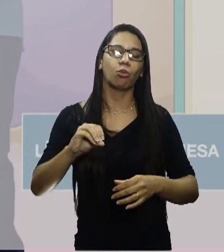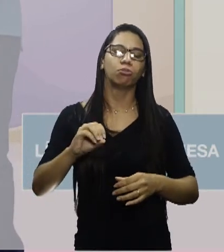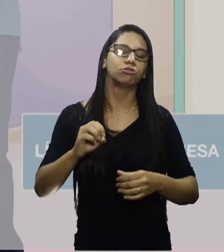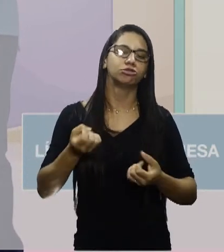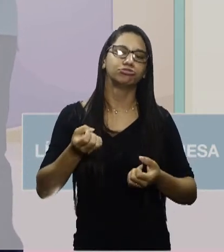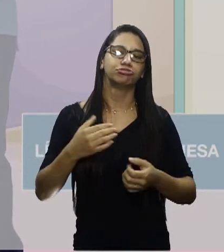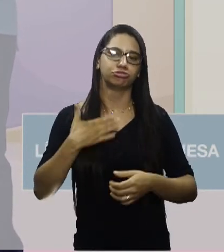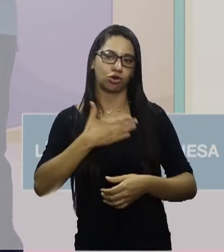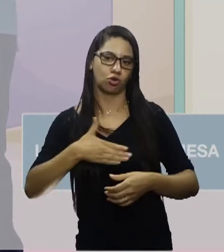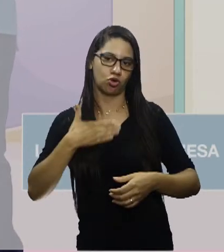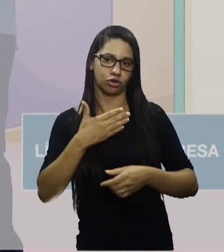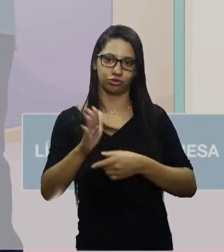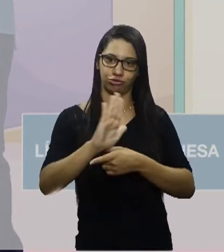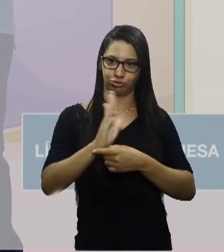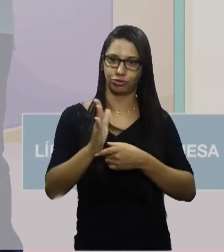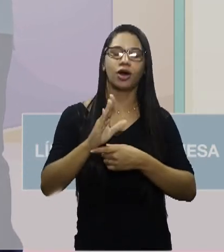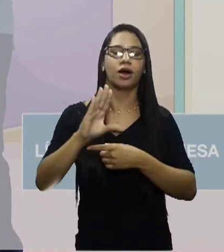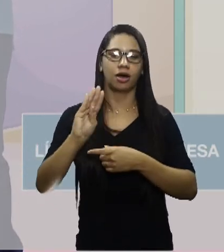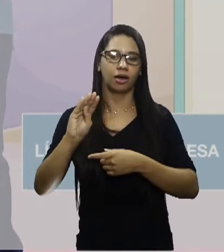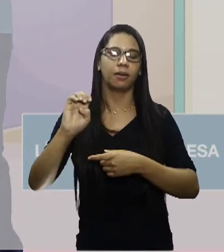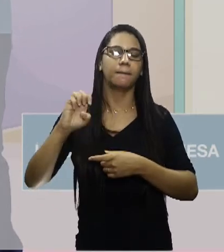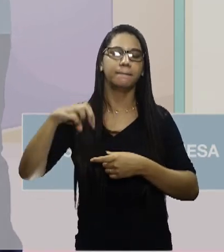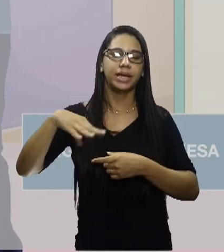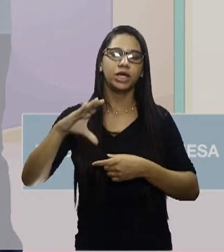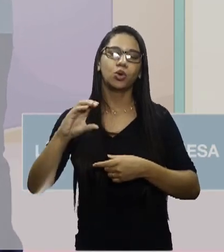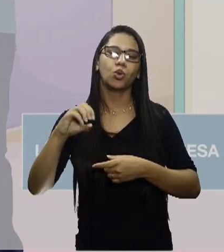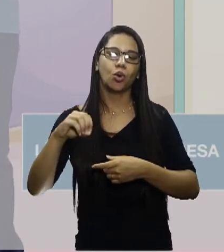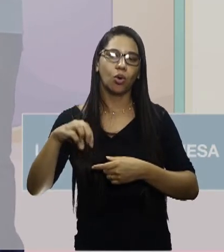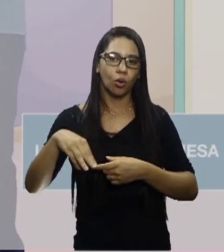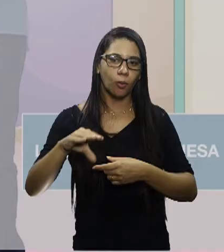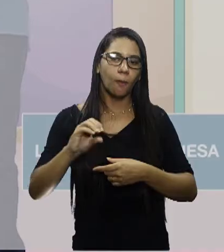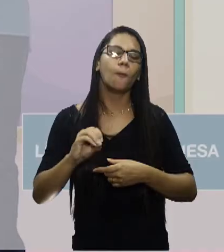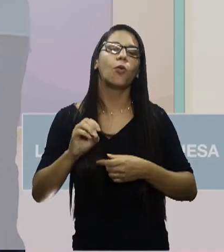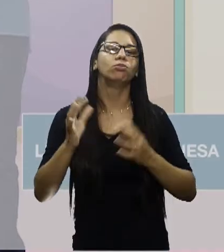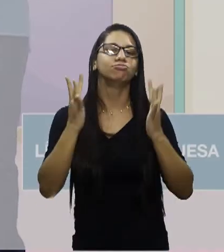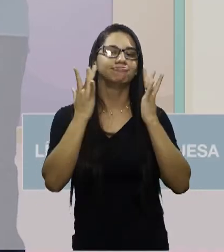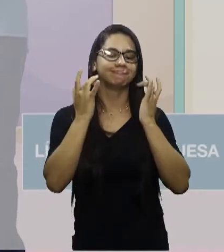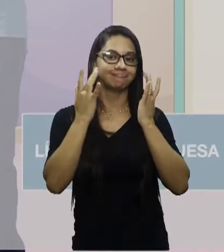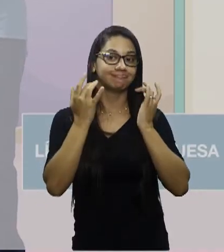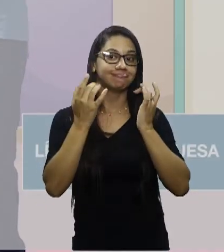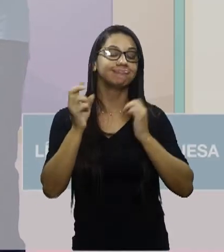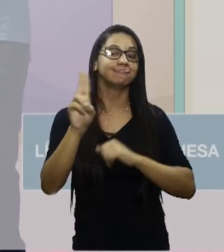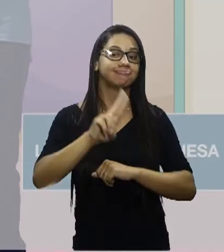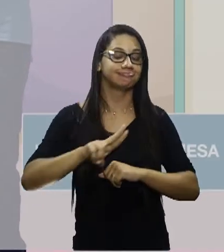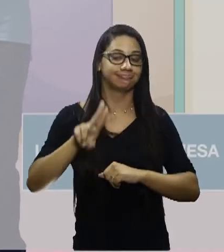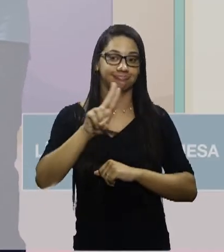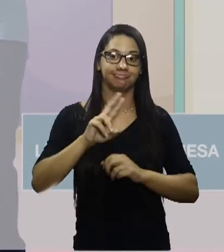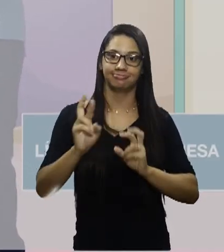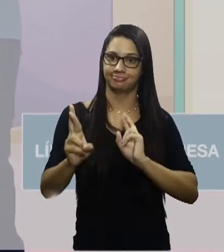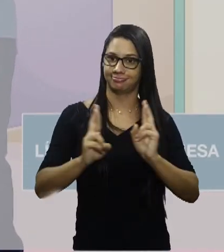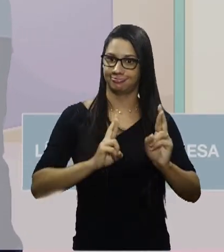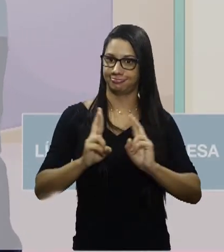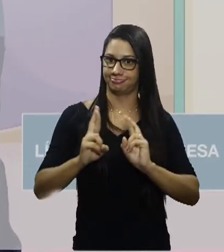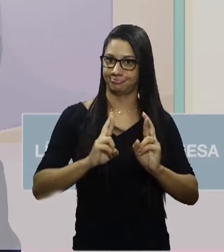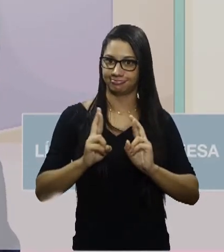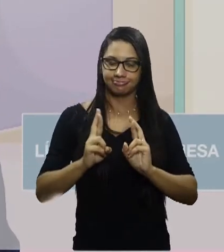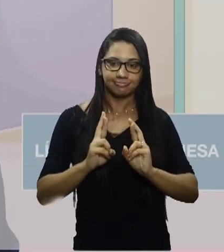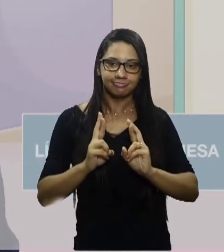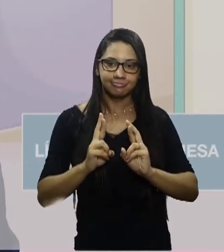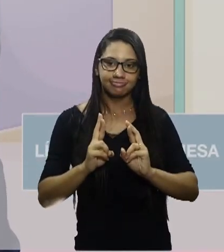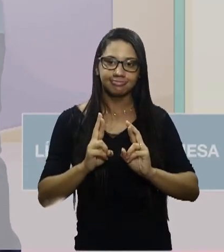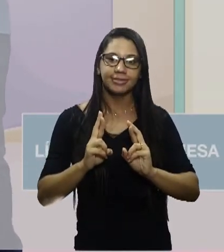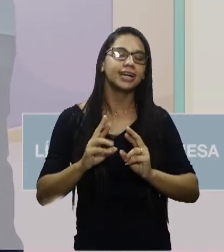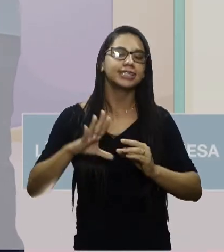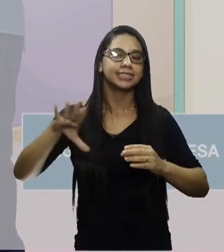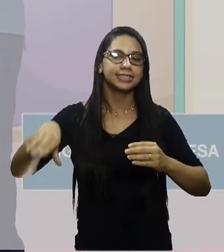gosto de cinema, bem com de teatro. Então, eu uso aí uma relação de